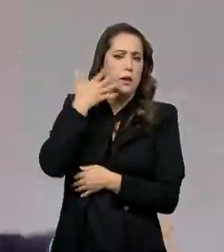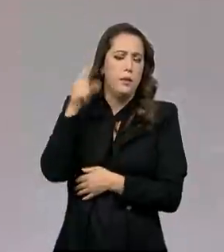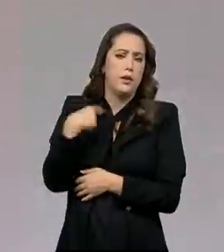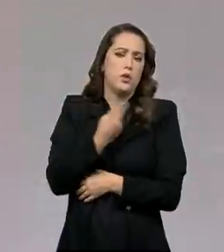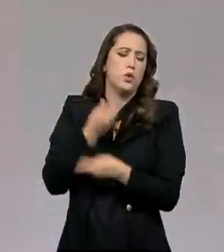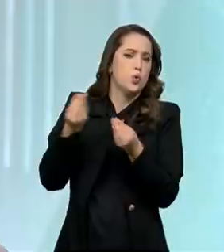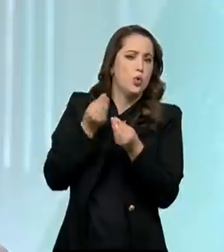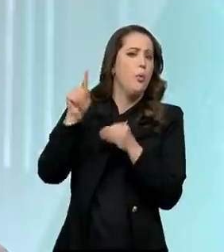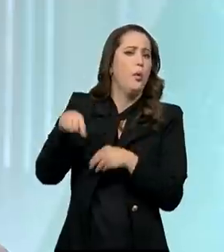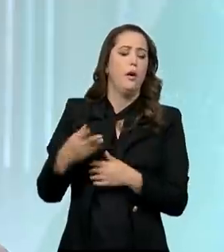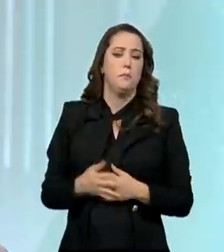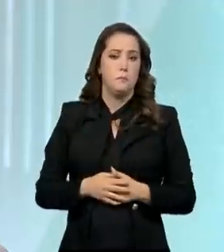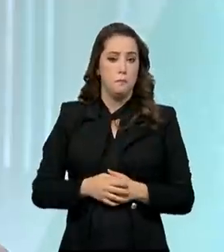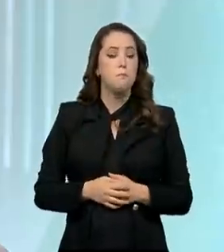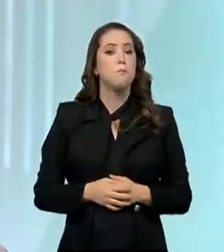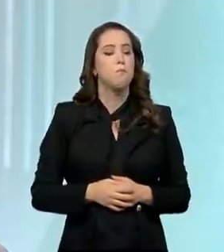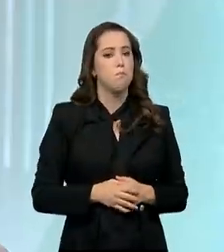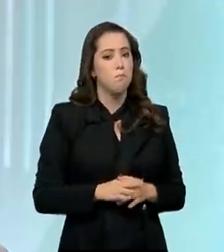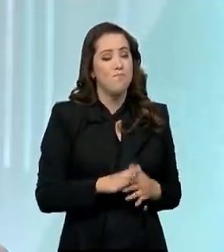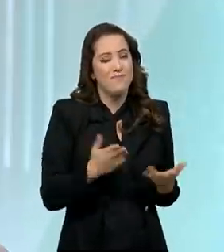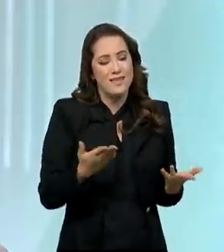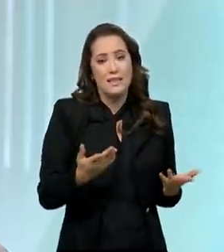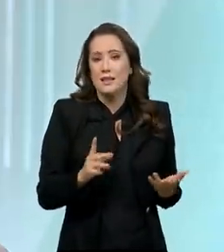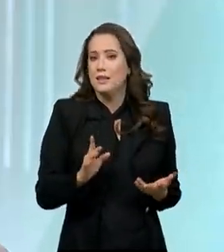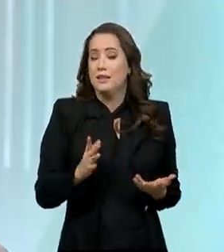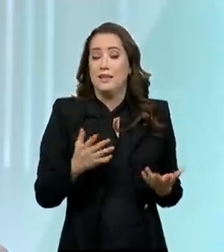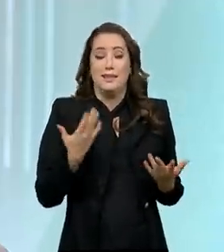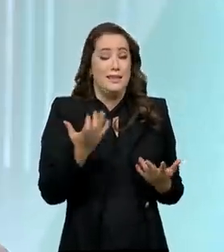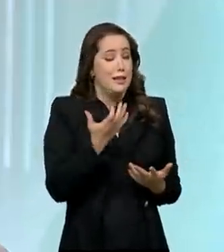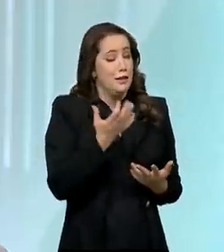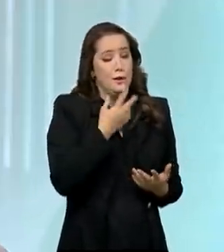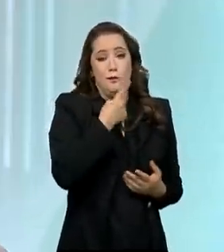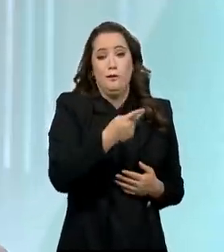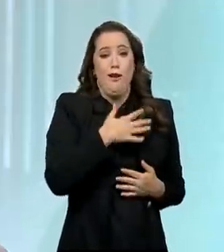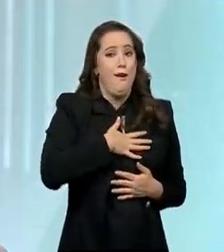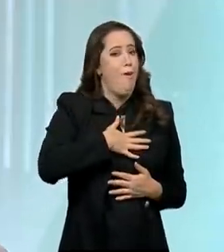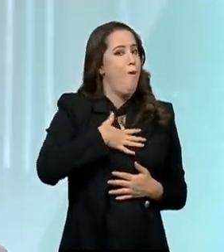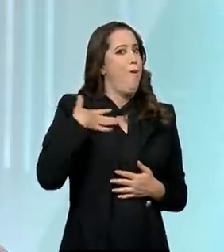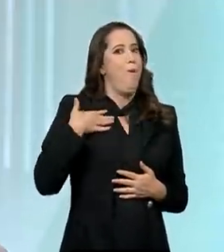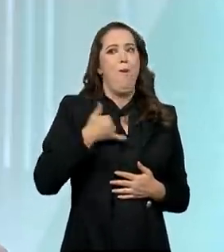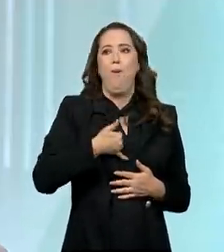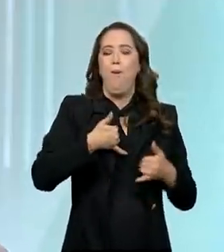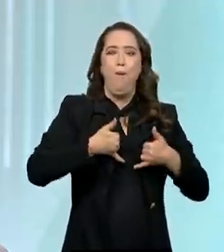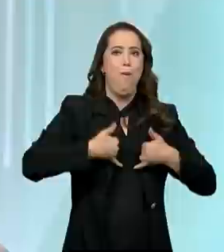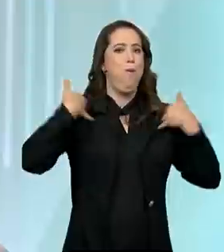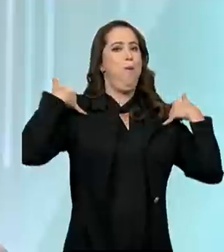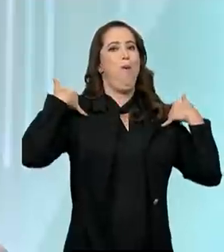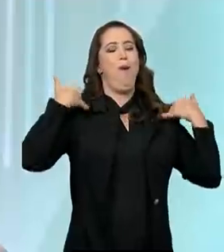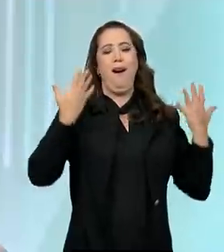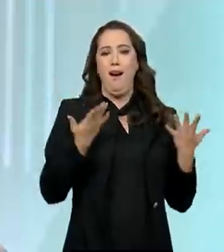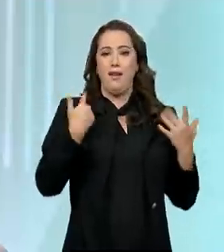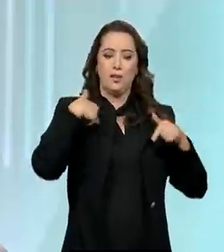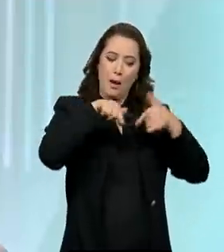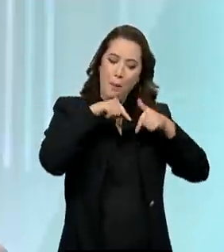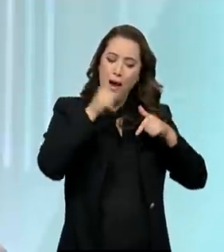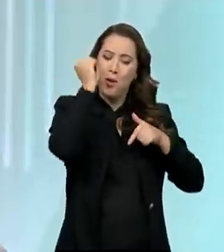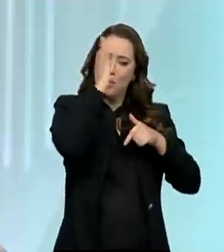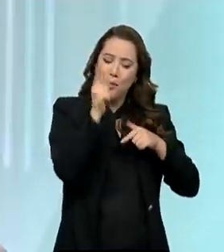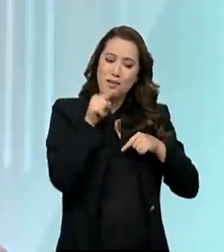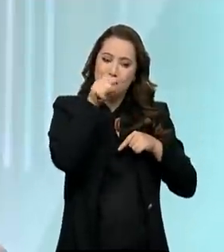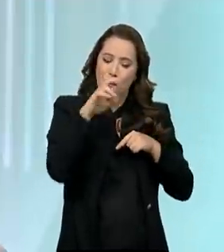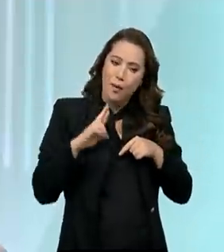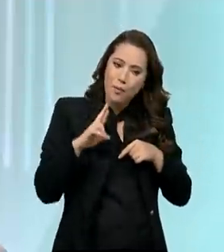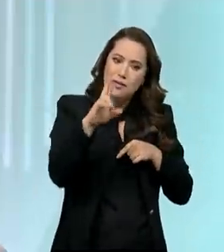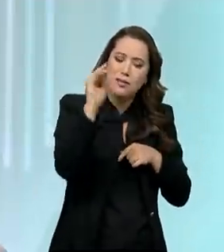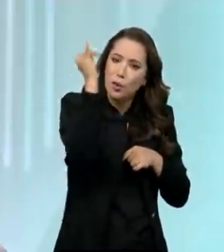qual que é a ideia, presidente? Primeiro, Paulo, eu queria dizer que para mim foi um grande orgulho fazer parte da missão brasileira que representou o Brasil, o país, naquele